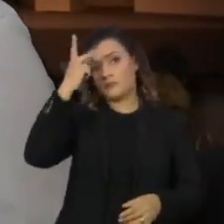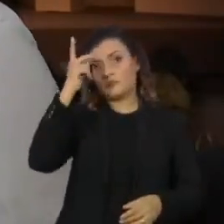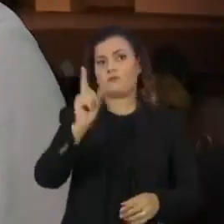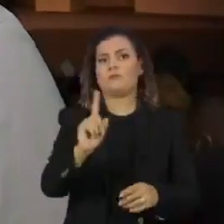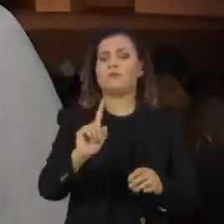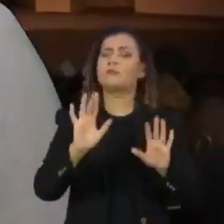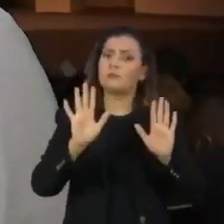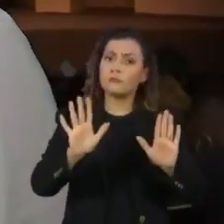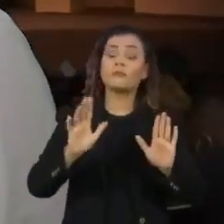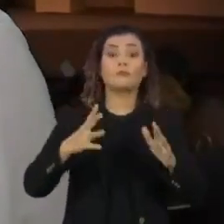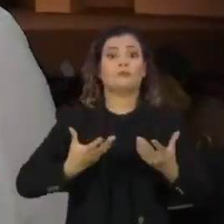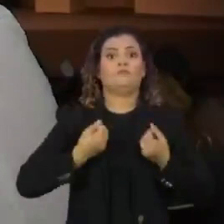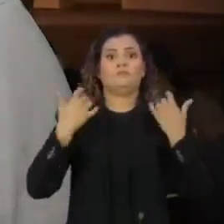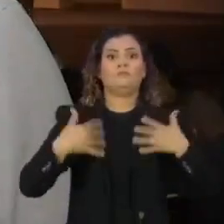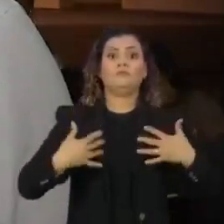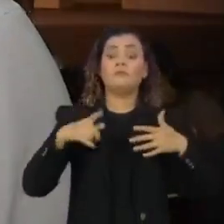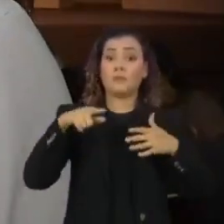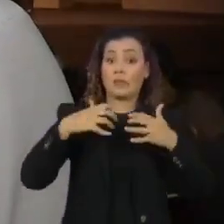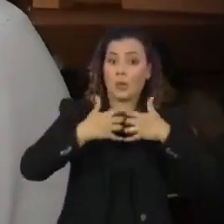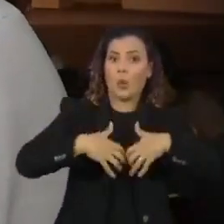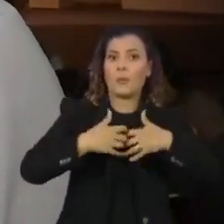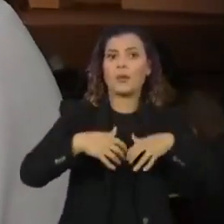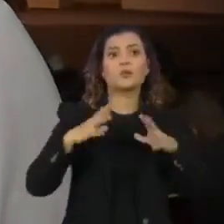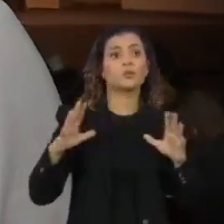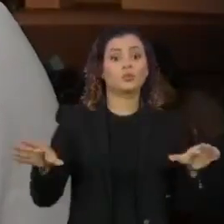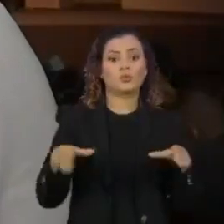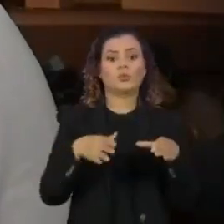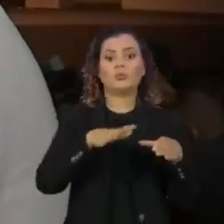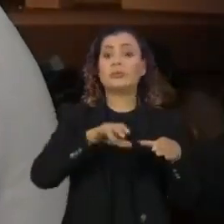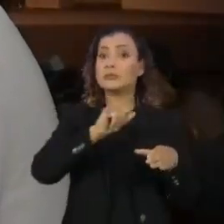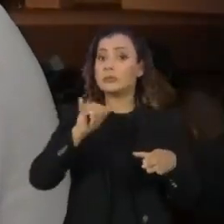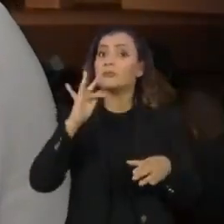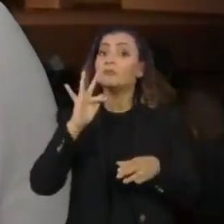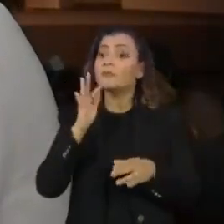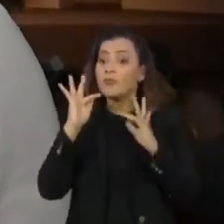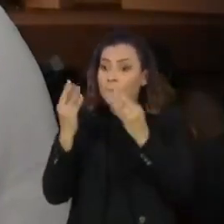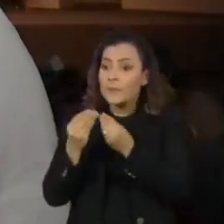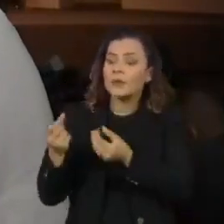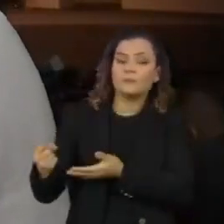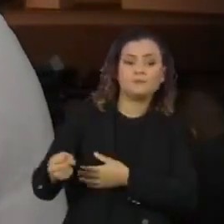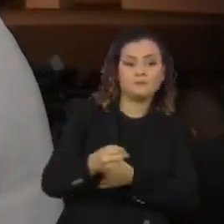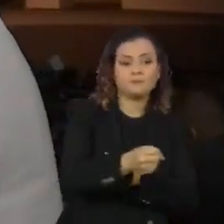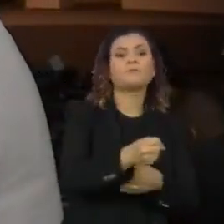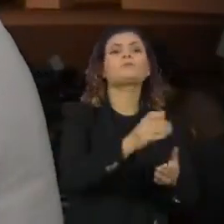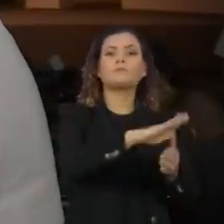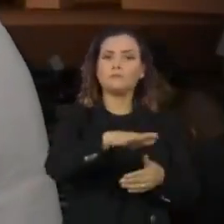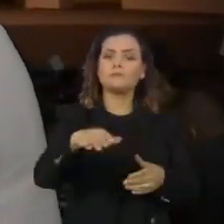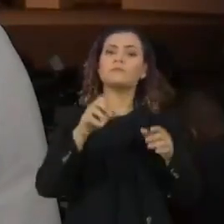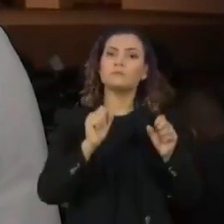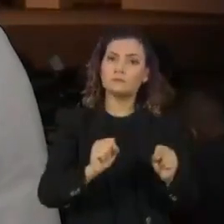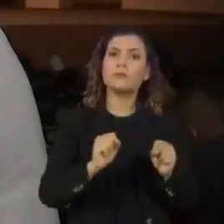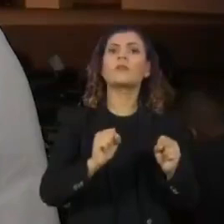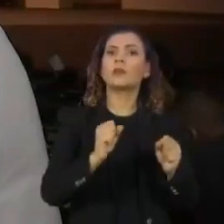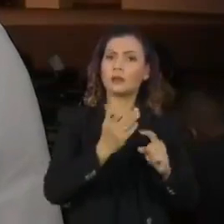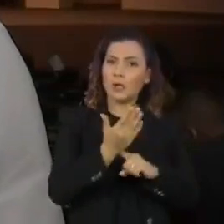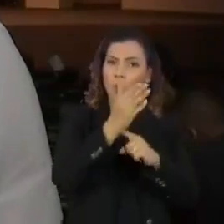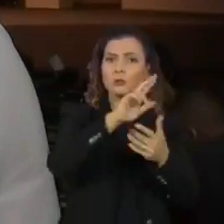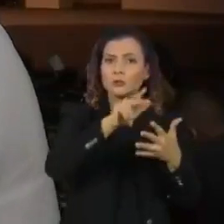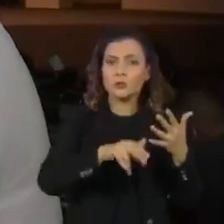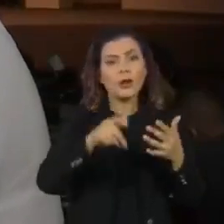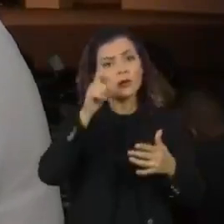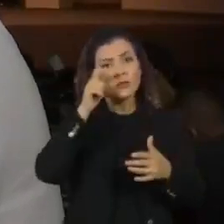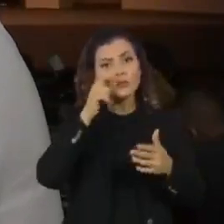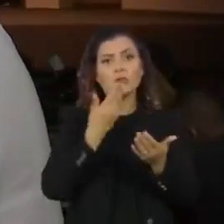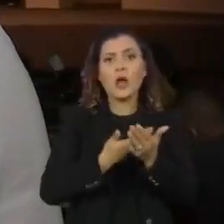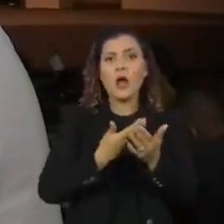também assusta. A gente está numa rede muito grande e complexa. Porventura, se alguma família encaminhar o estudante para a escola, hoje o estudante pode utilizar os equipamentos tecnológicos da escola para